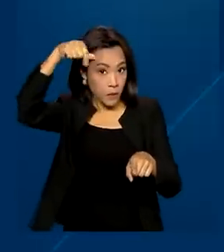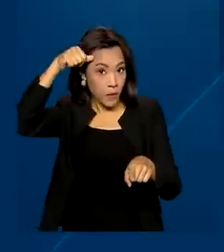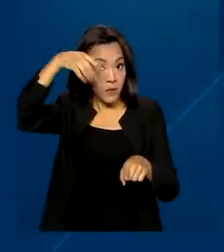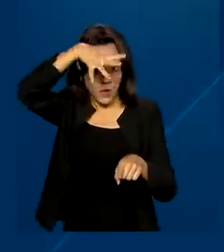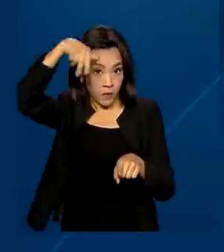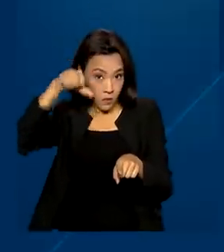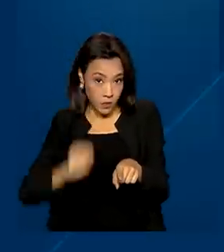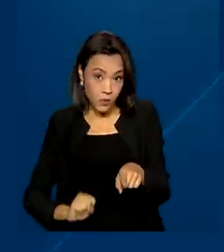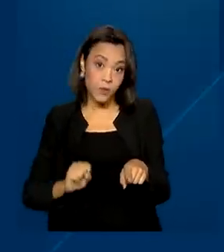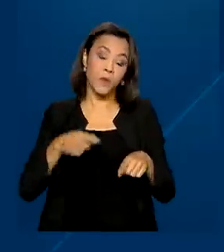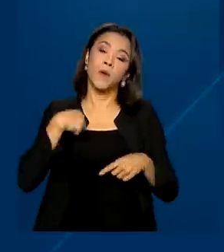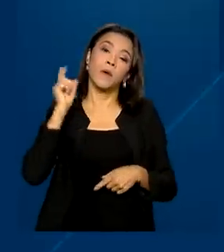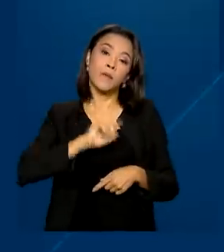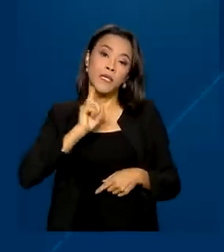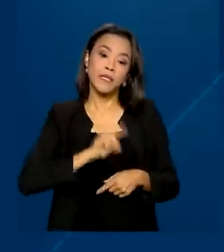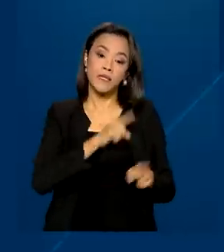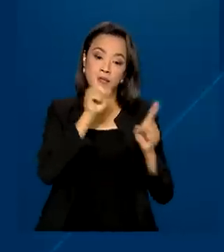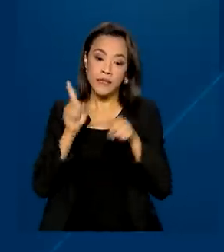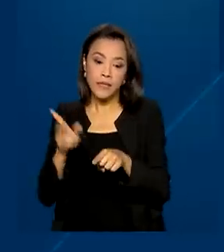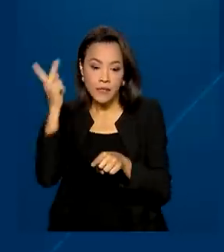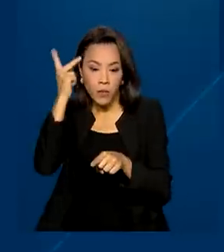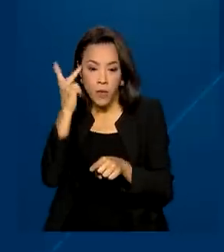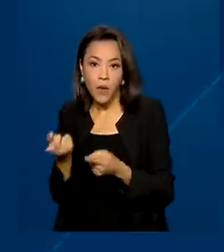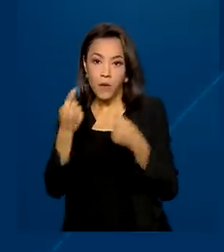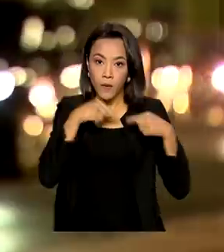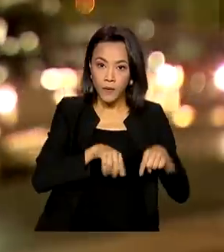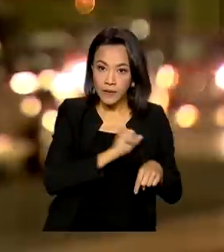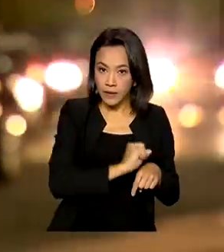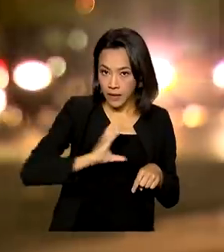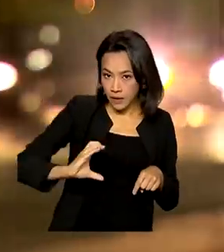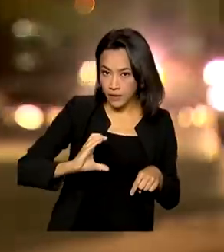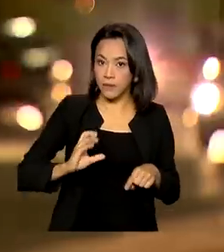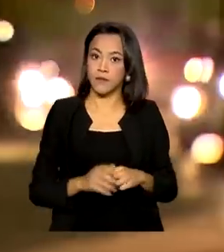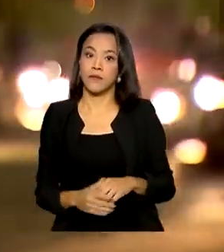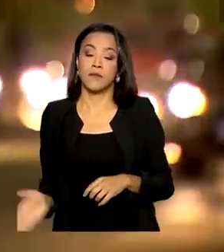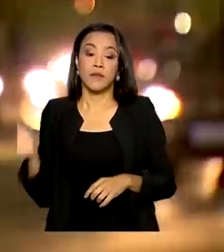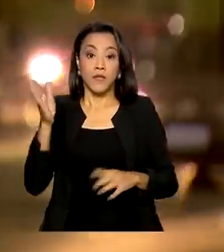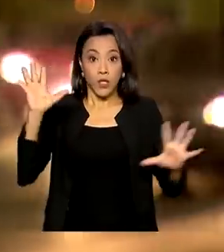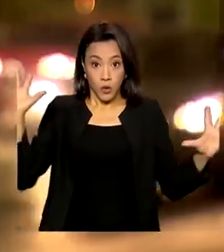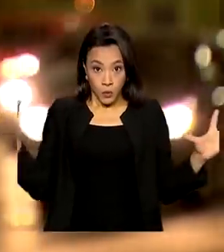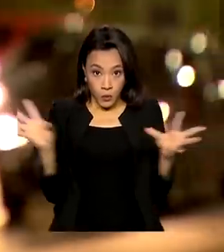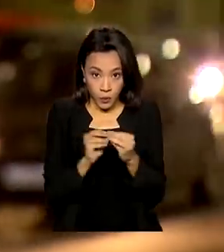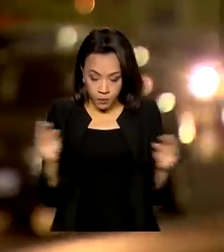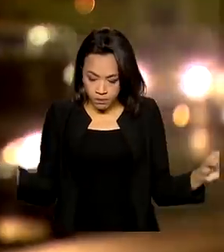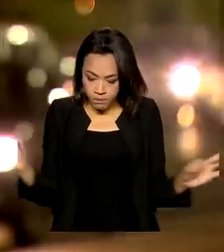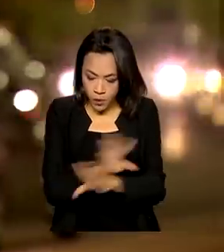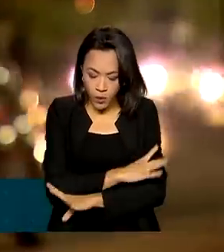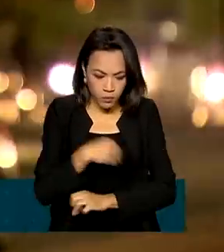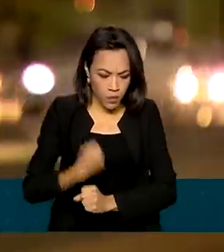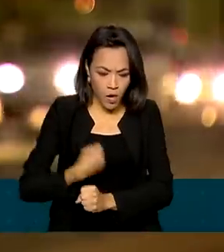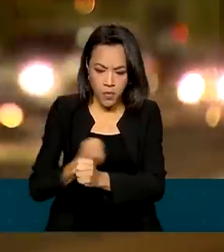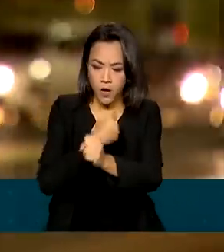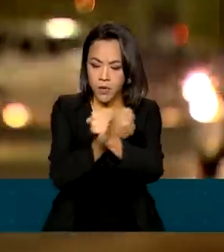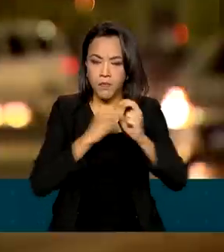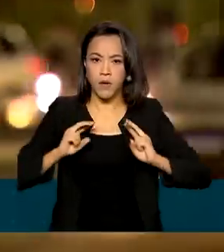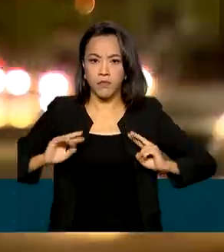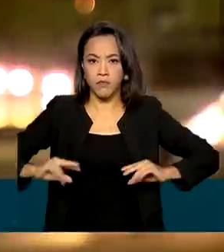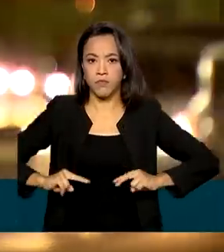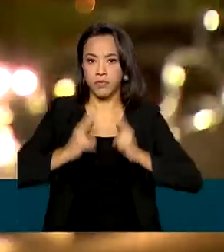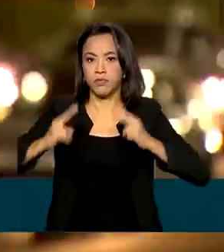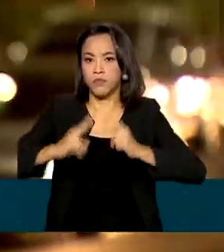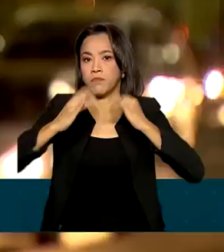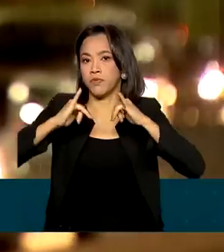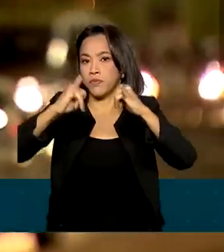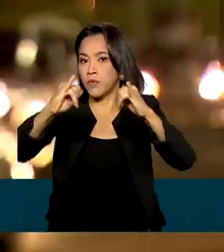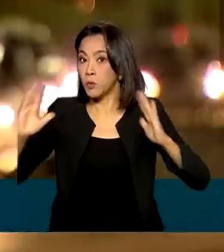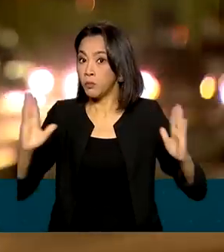Sul, Minas Gerais, São Paulo e Santa Catarina. O prazo para a conclusão das novas obras das linhas de transmissão é